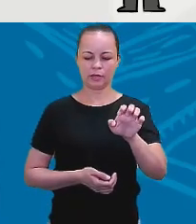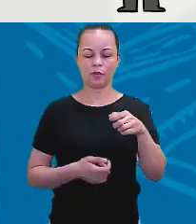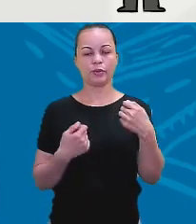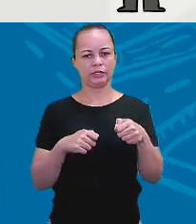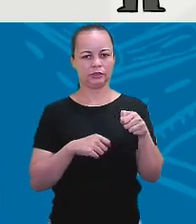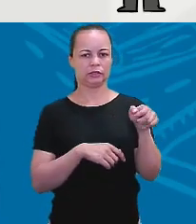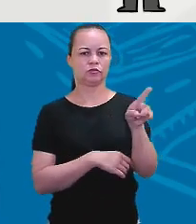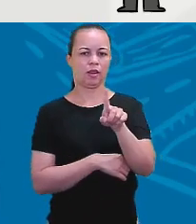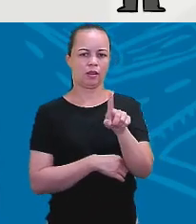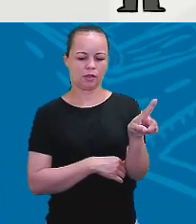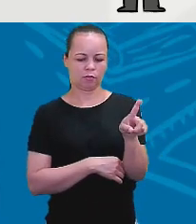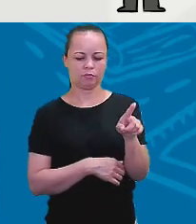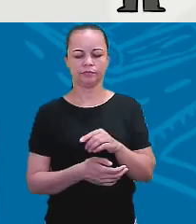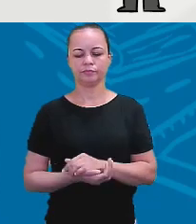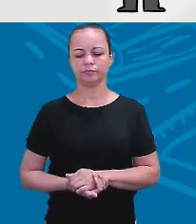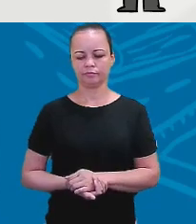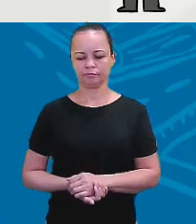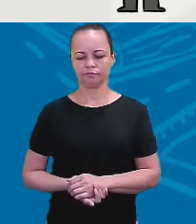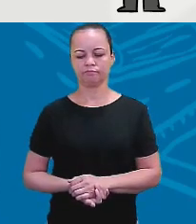aren't, correto?